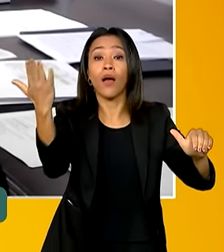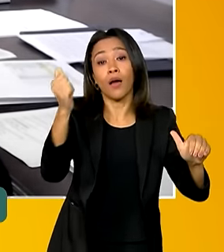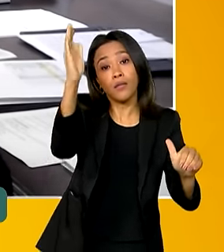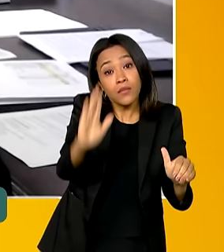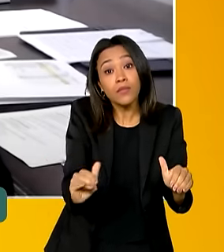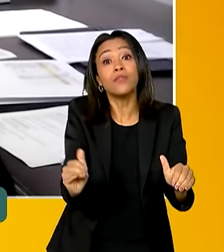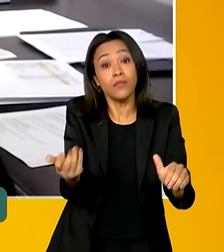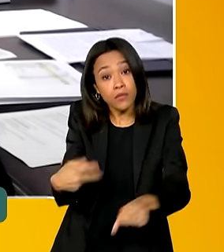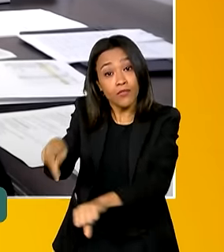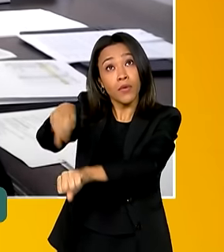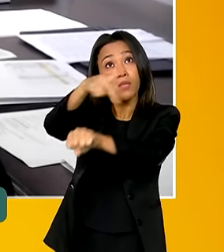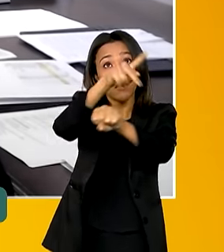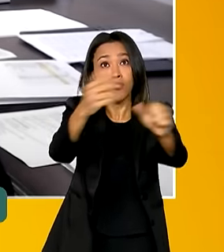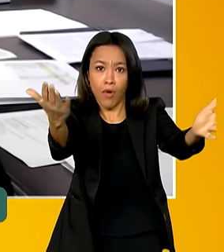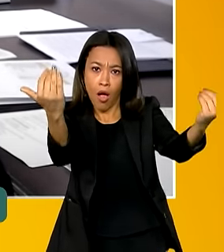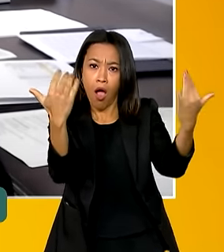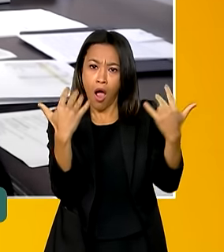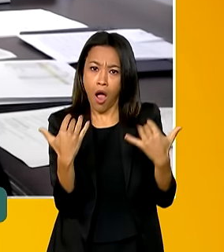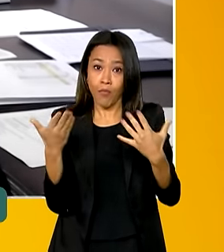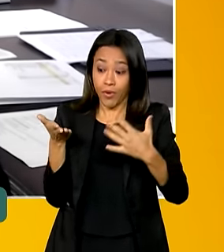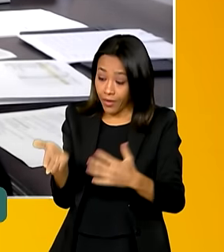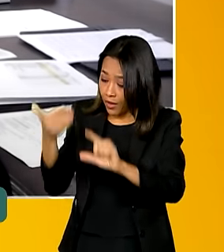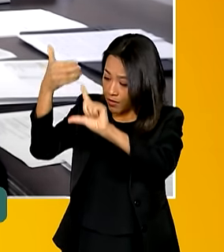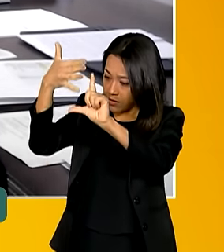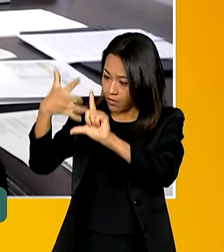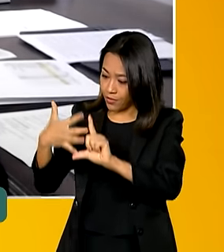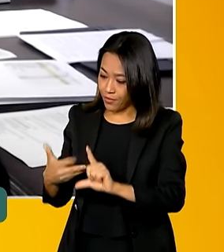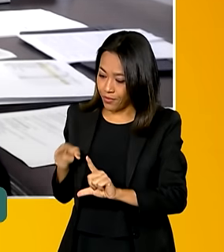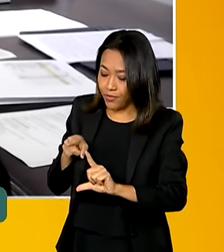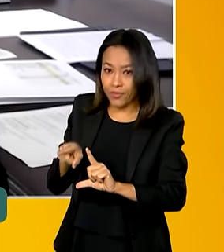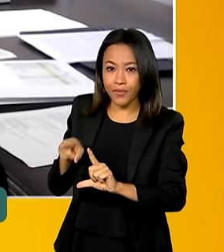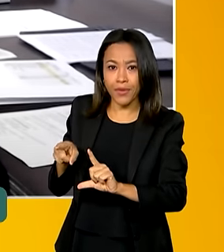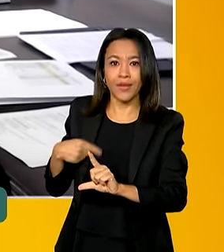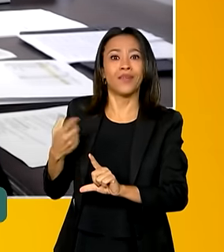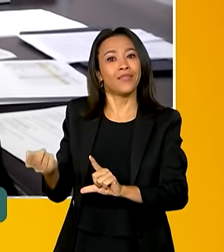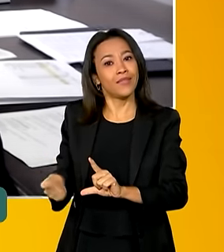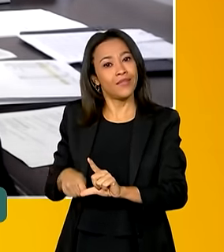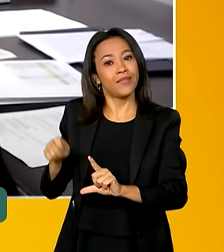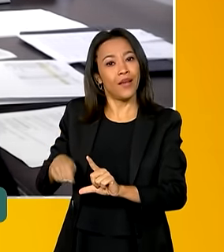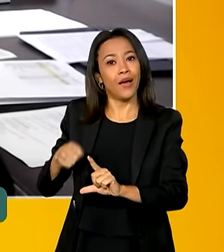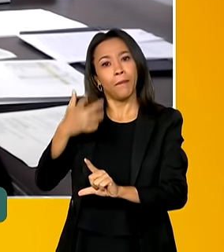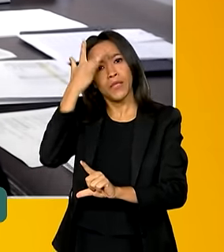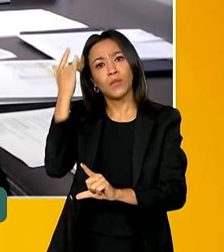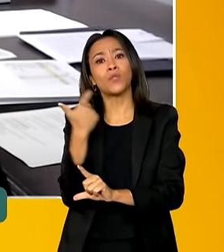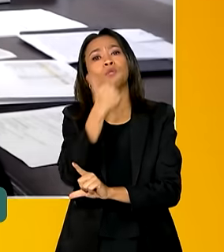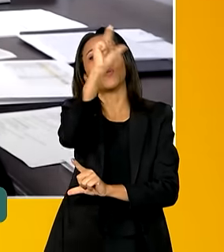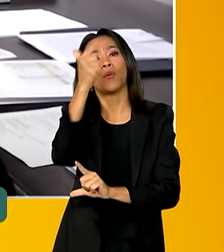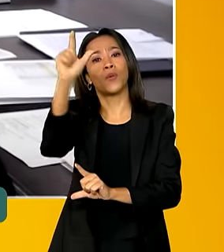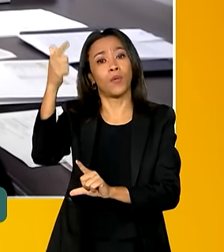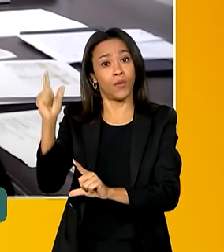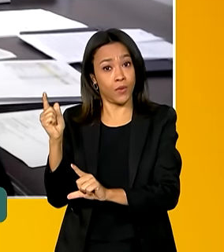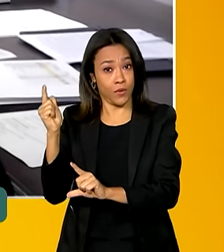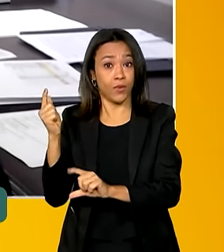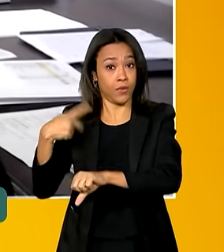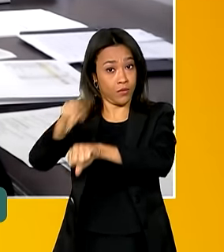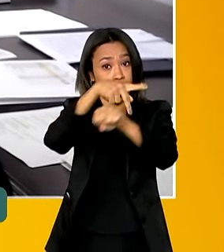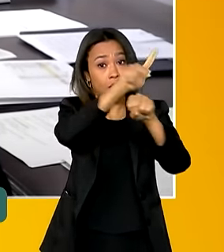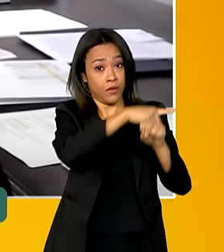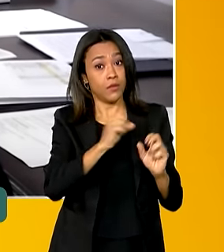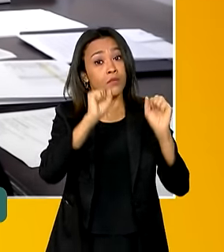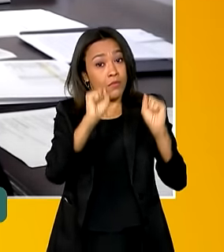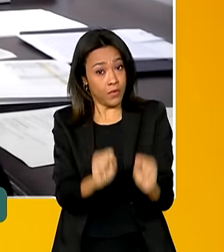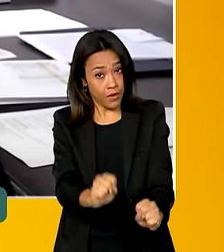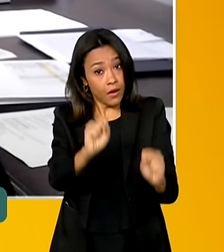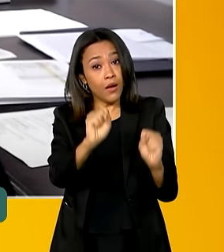porque através da plataforma digital, com foto e passaporte, pessoas que são de outros países